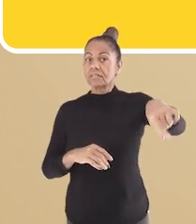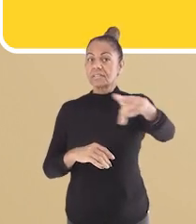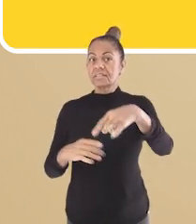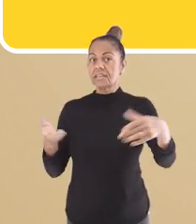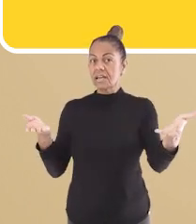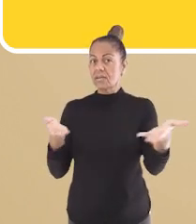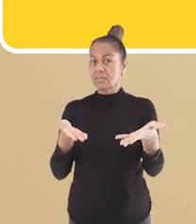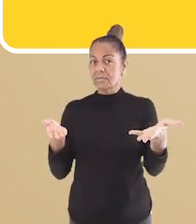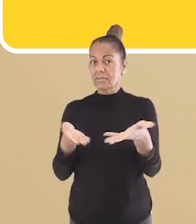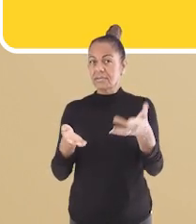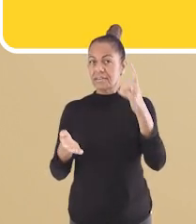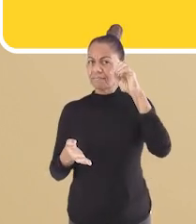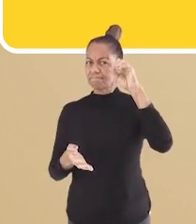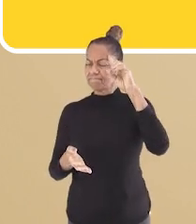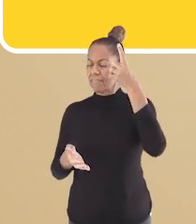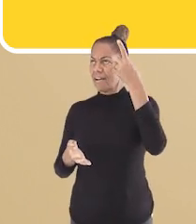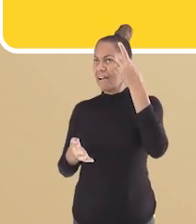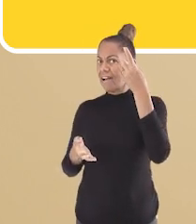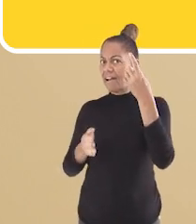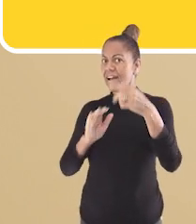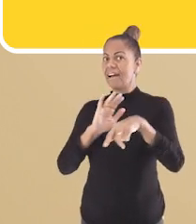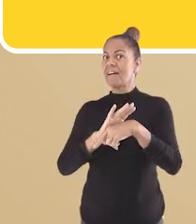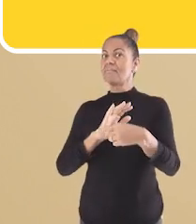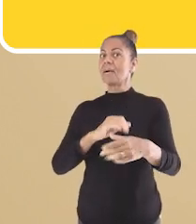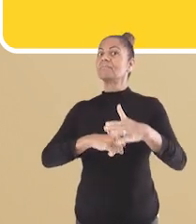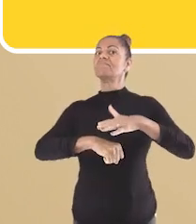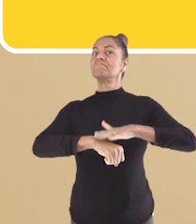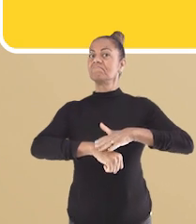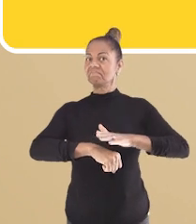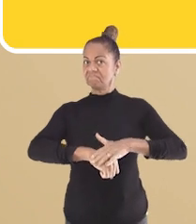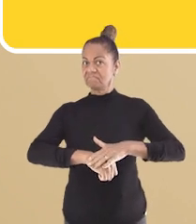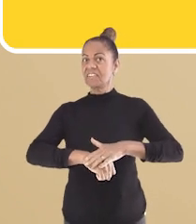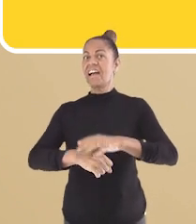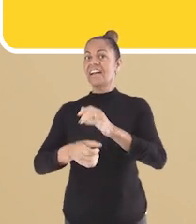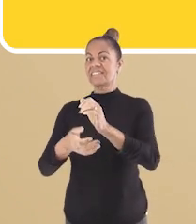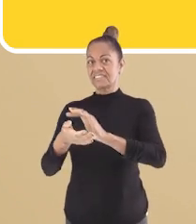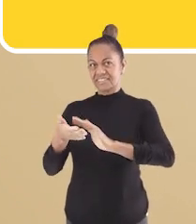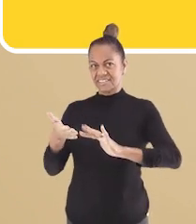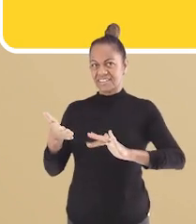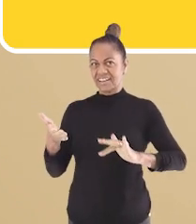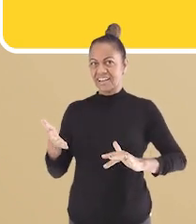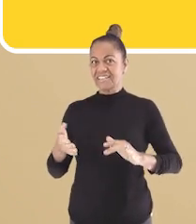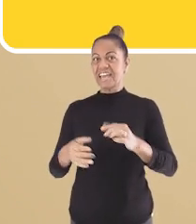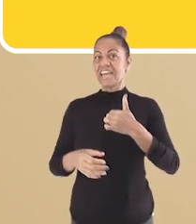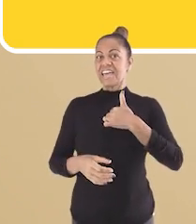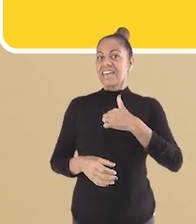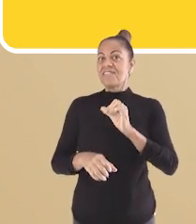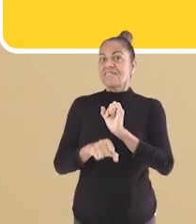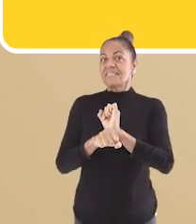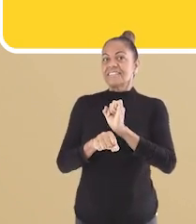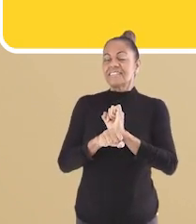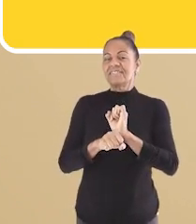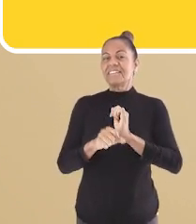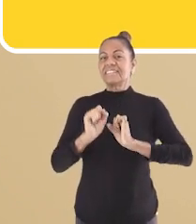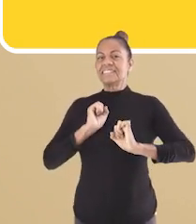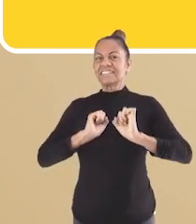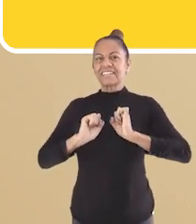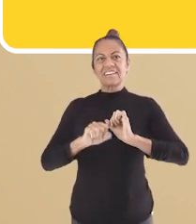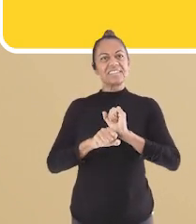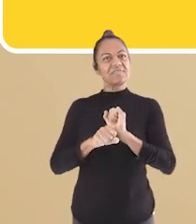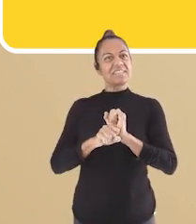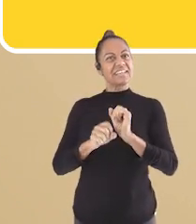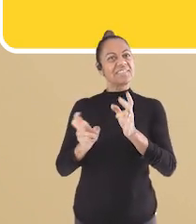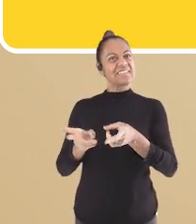perguntas que eu fiz. Solte a sua criatividade. Vou ficar ansiosa esperando para ver a sua